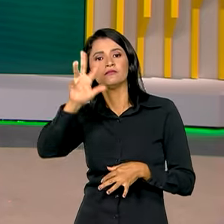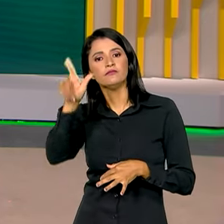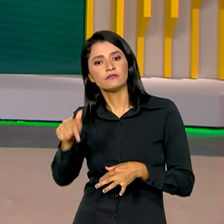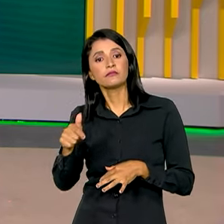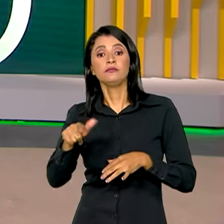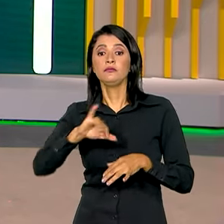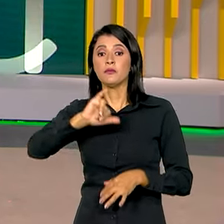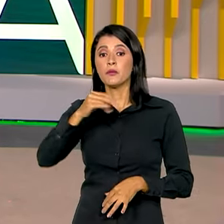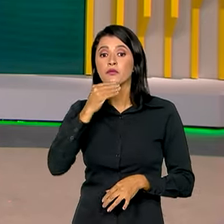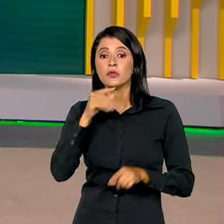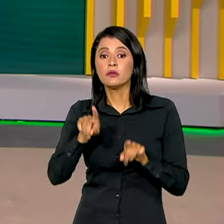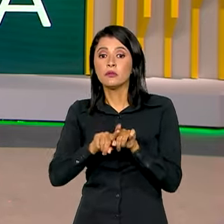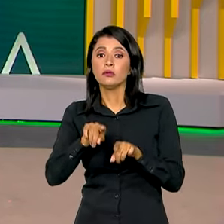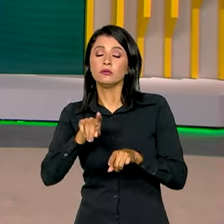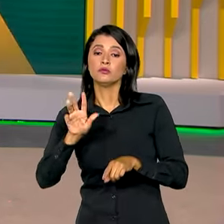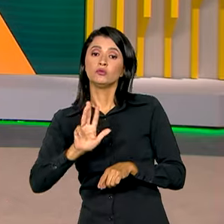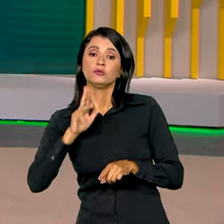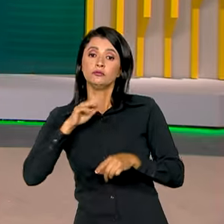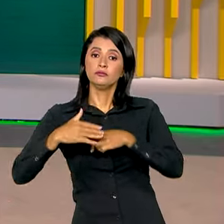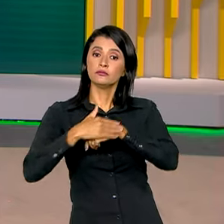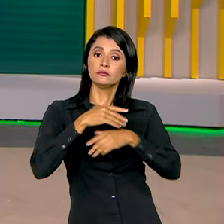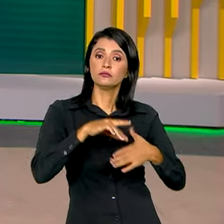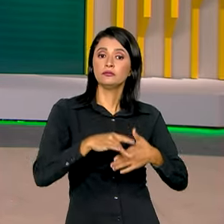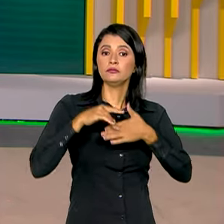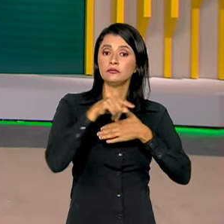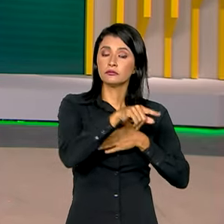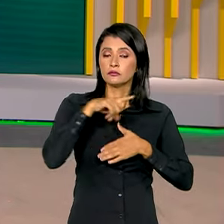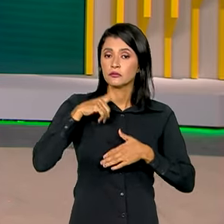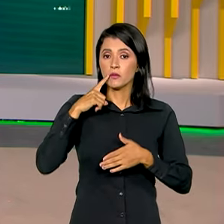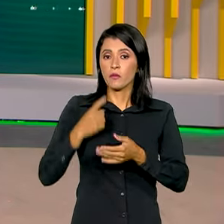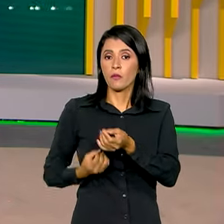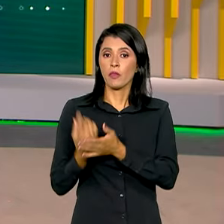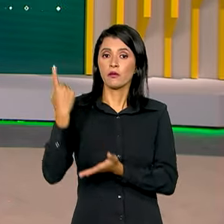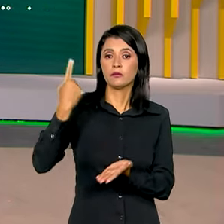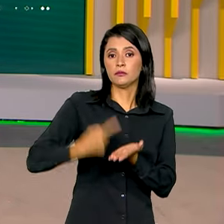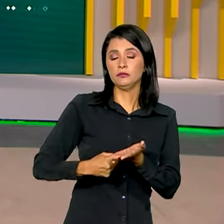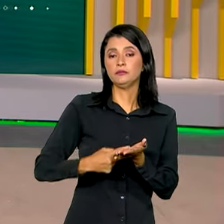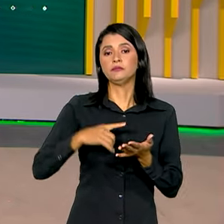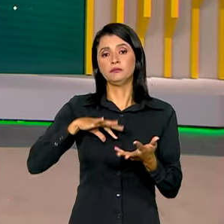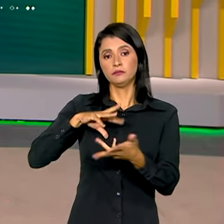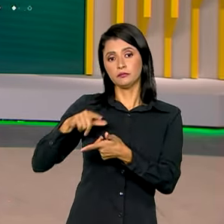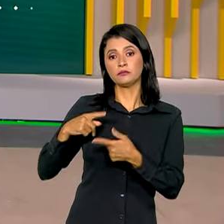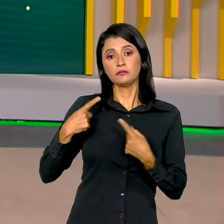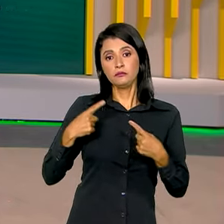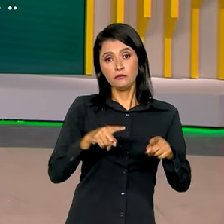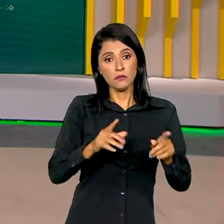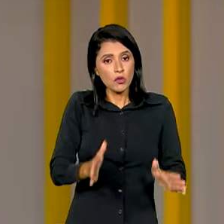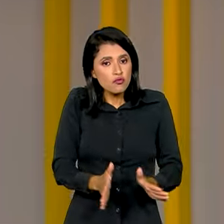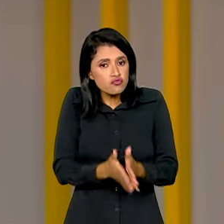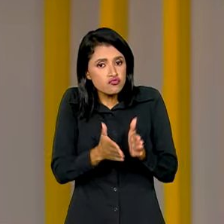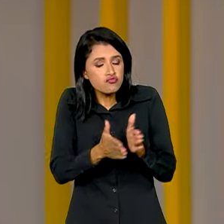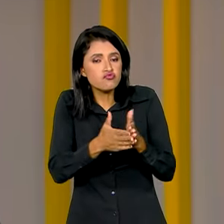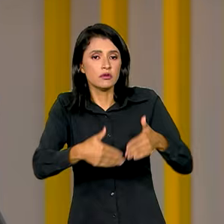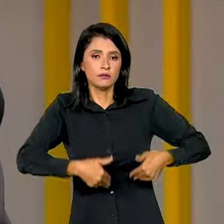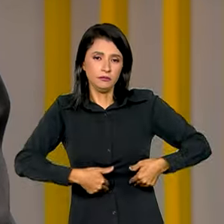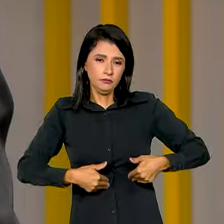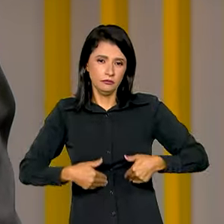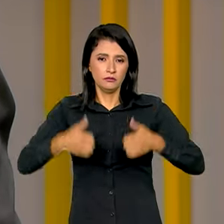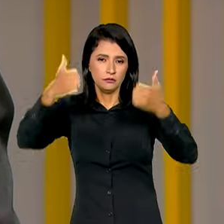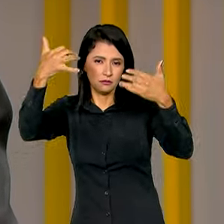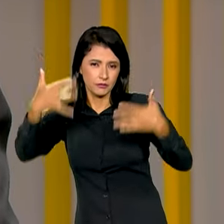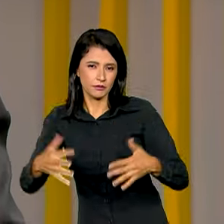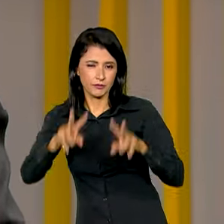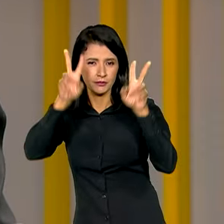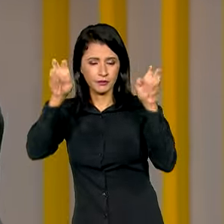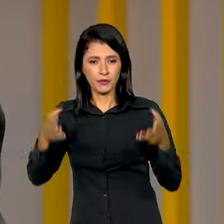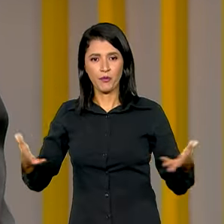os líderes do continente sobre a criação de uma Aliança Global contra a Fome e a Pobreza no Mundo. Quem comentou sobre